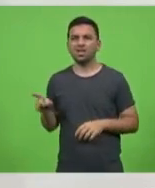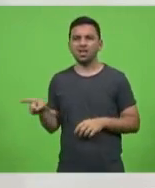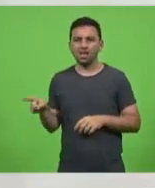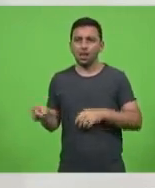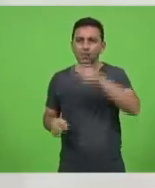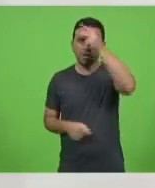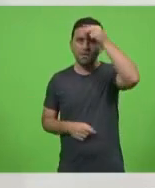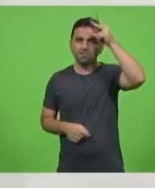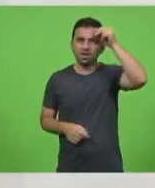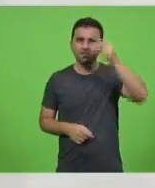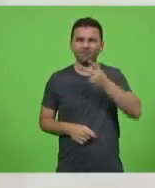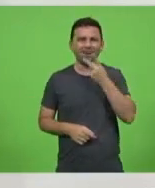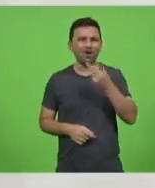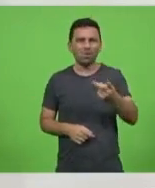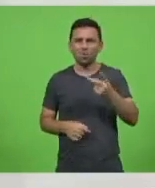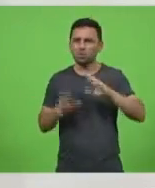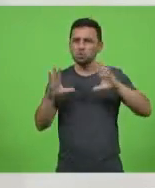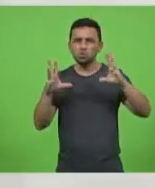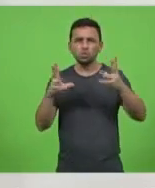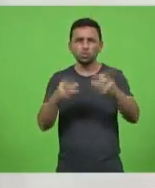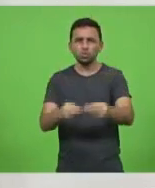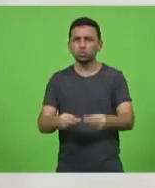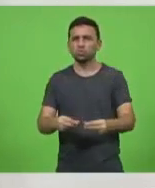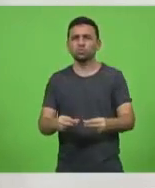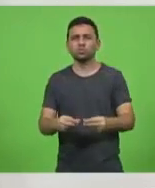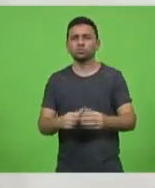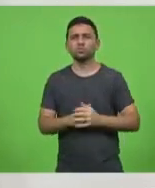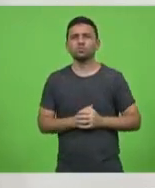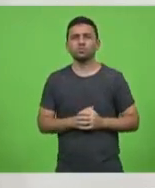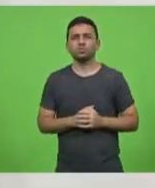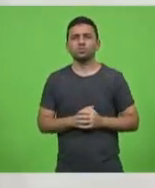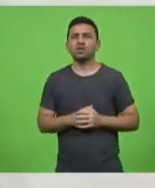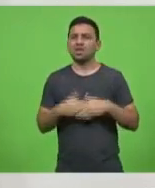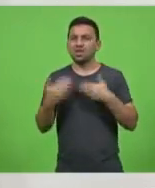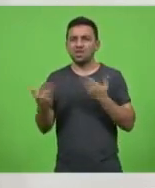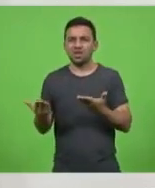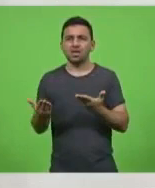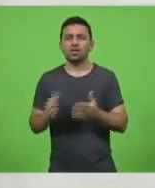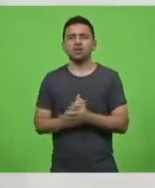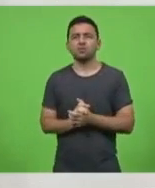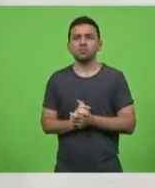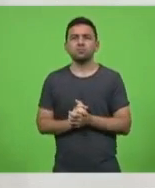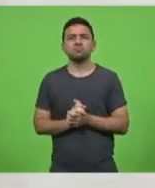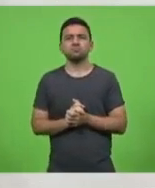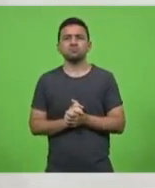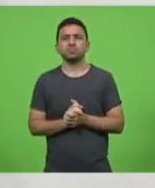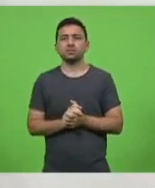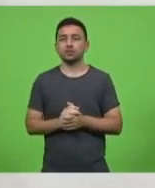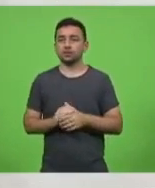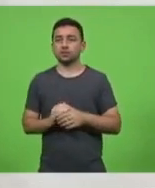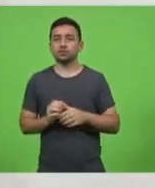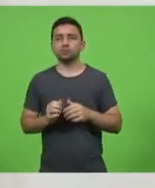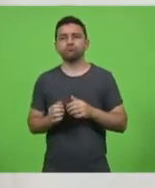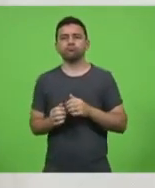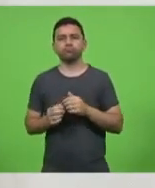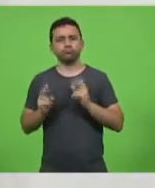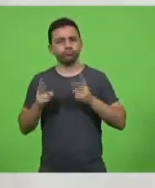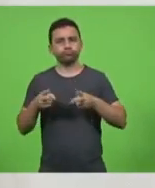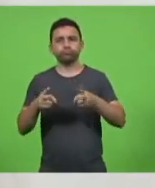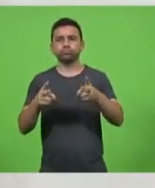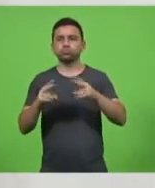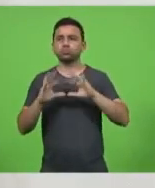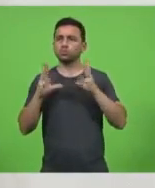Tudo que tinha para ser falado o prefeito Cacuau de Rondônia falou. E esse cenário se repete em todos os municípios